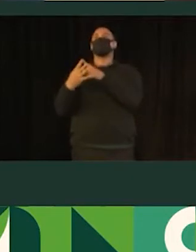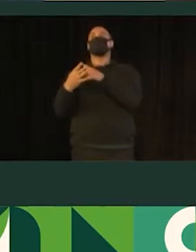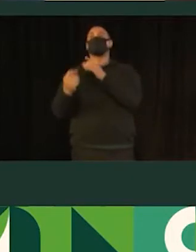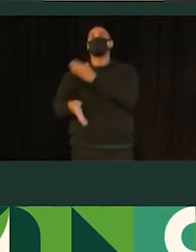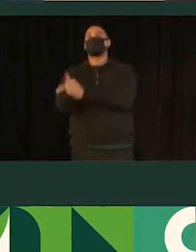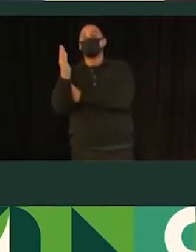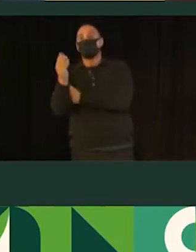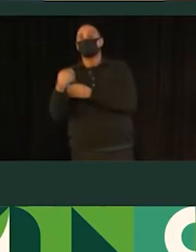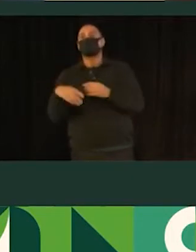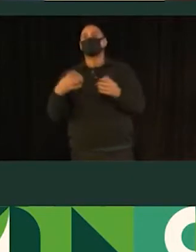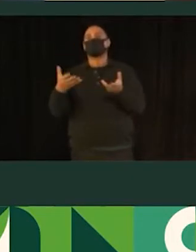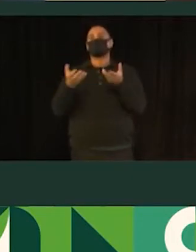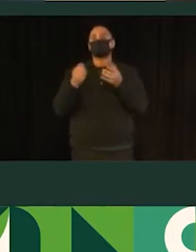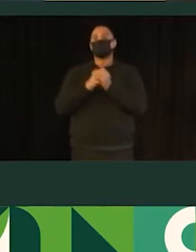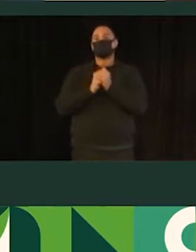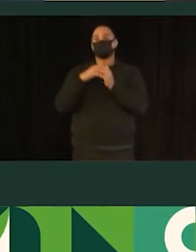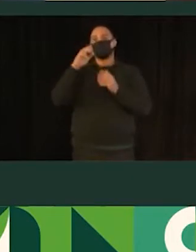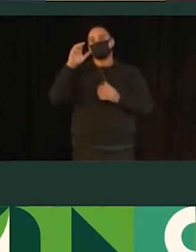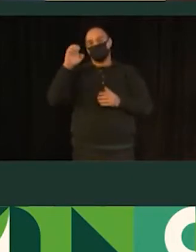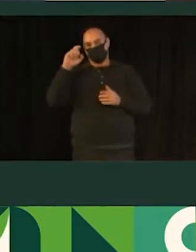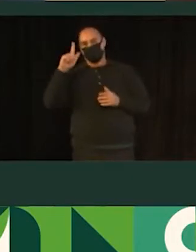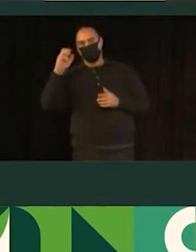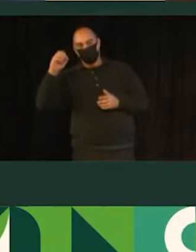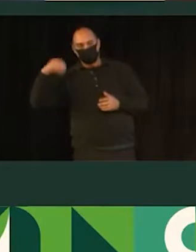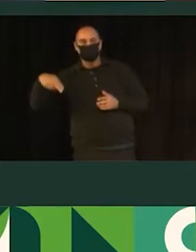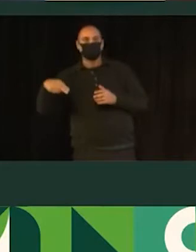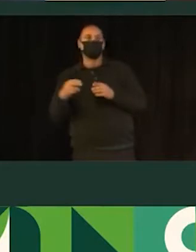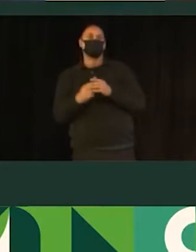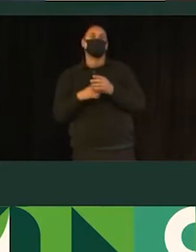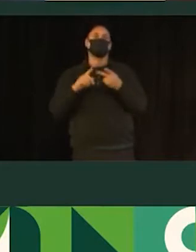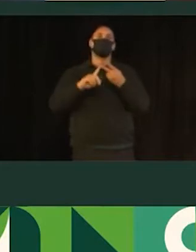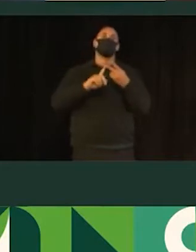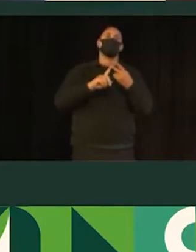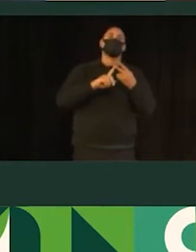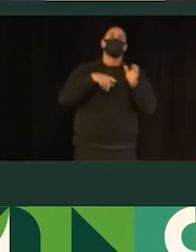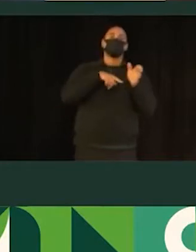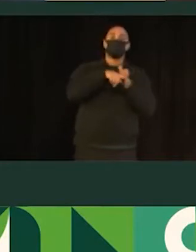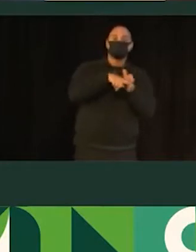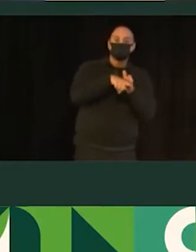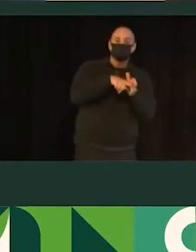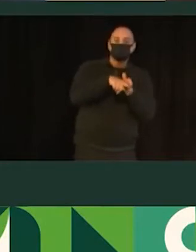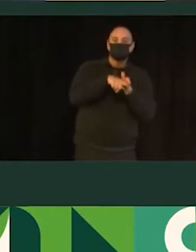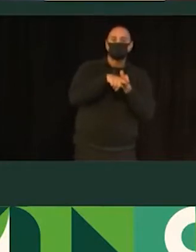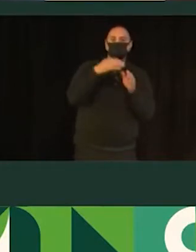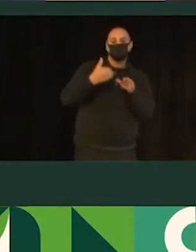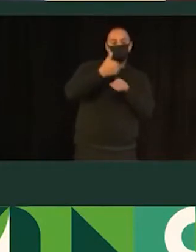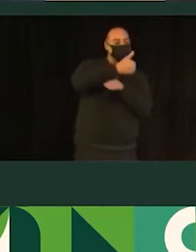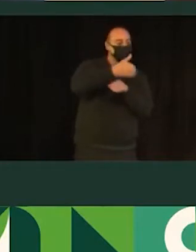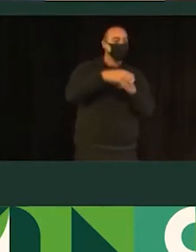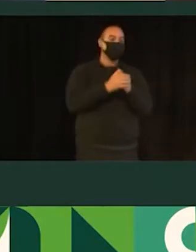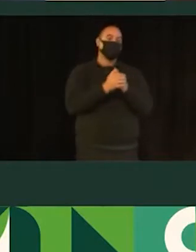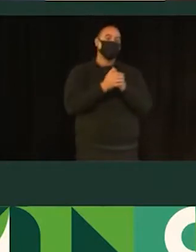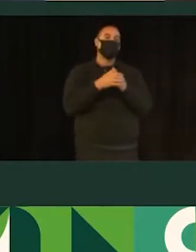e destino domiciliar, chamada EDOM. Pesquisa de circulação, origem e destino, nos contornos do município, chamada Cordon